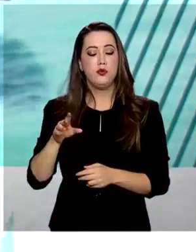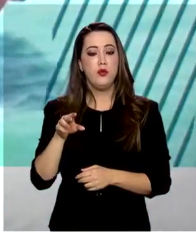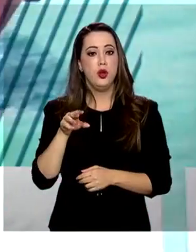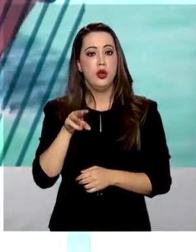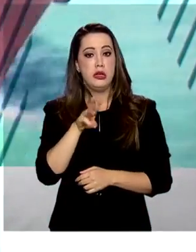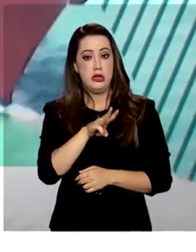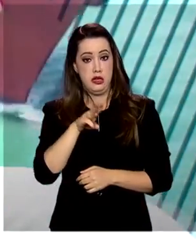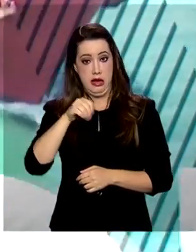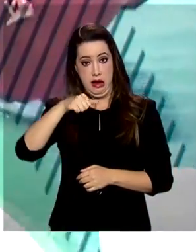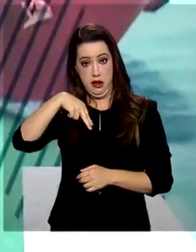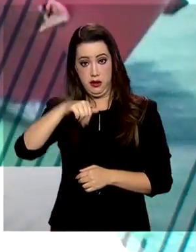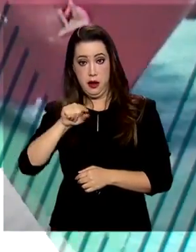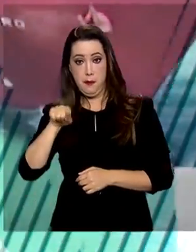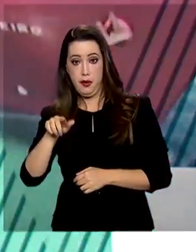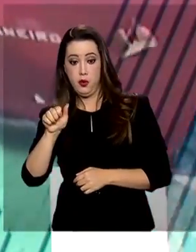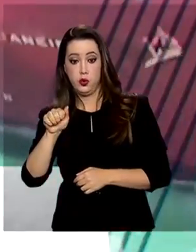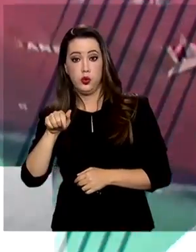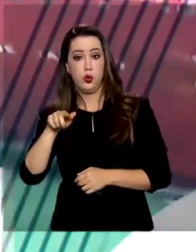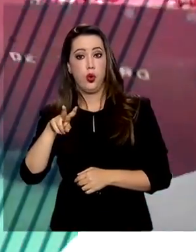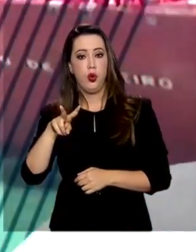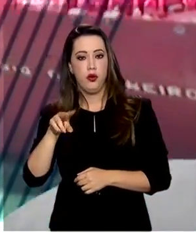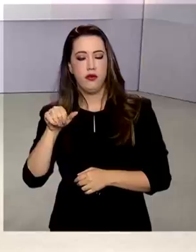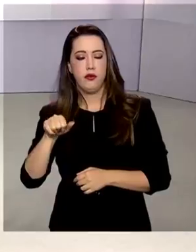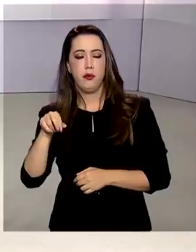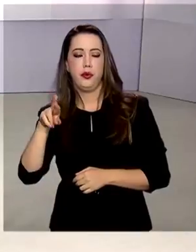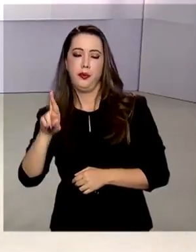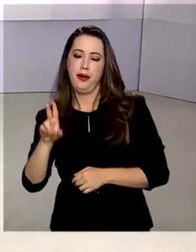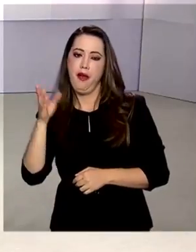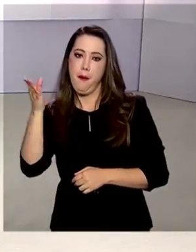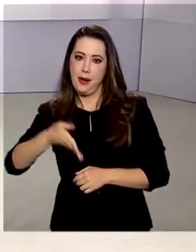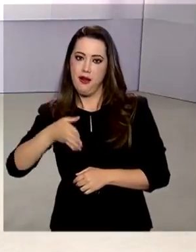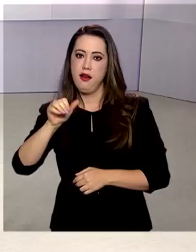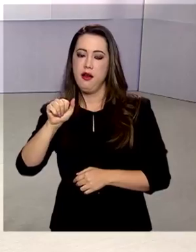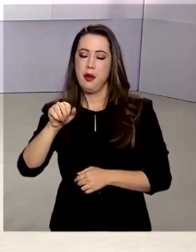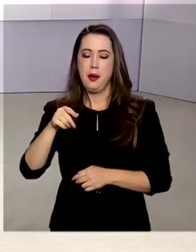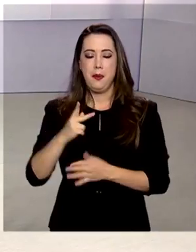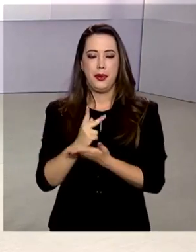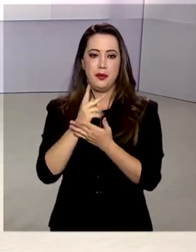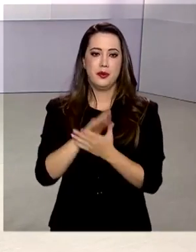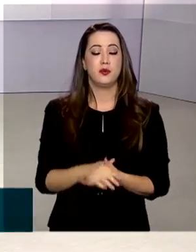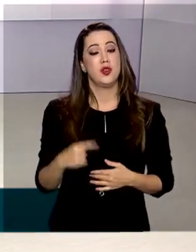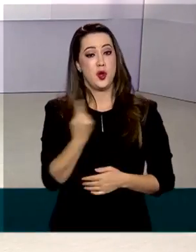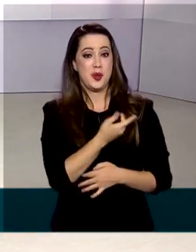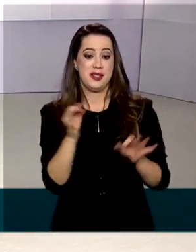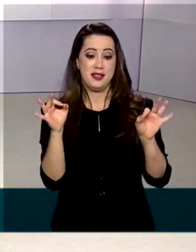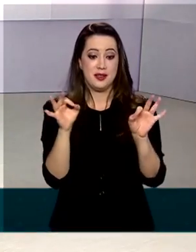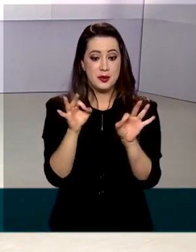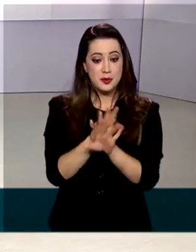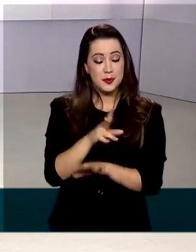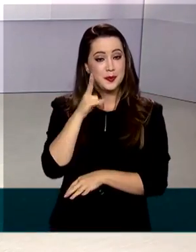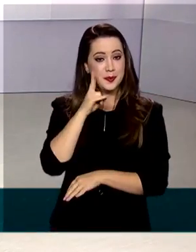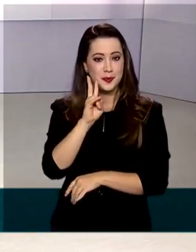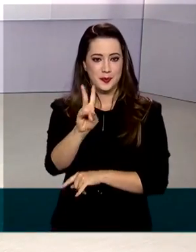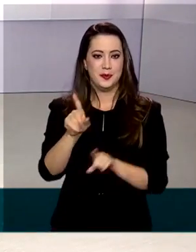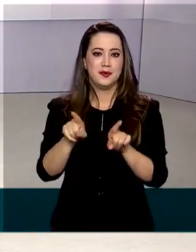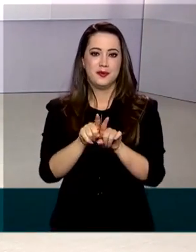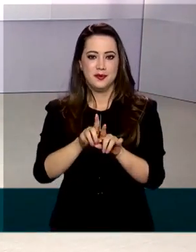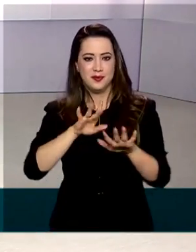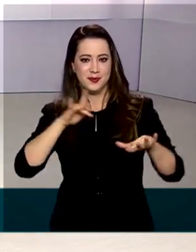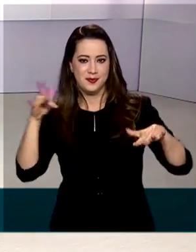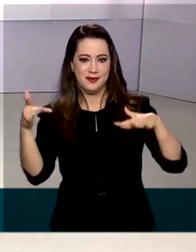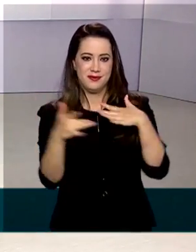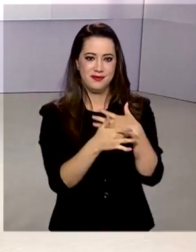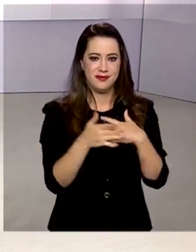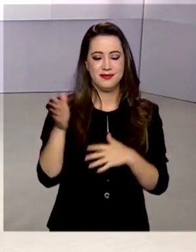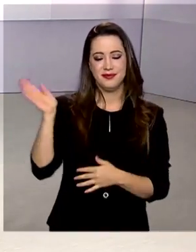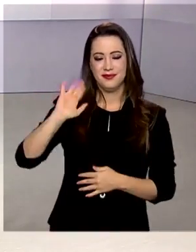.gov.br barra prêmio. O governo agora fica por aqui. Essas e outras notícias você encontra em nossas redes